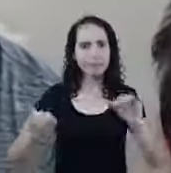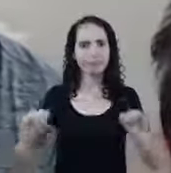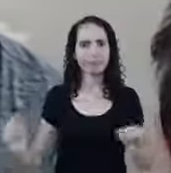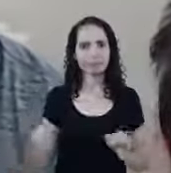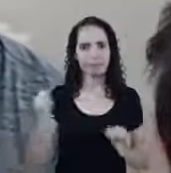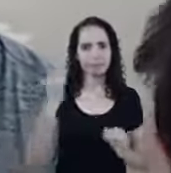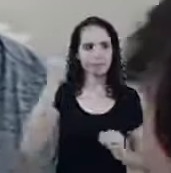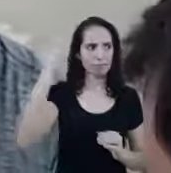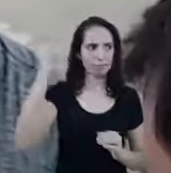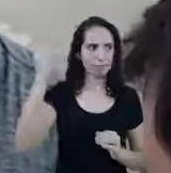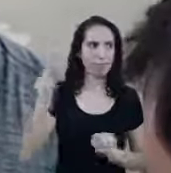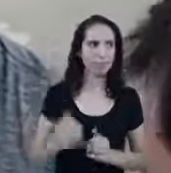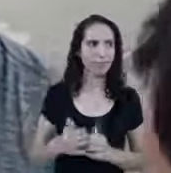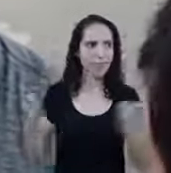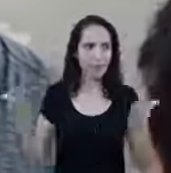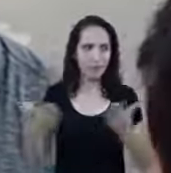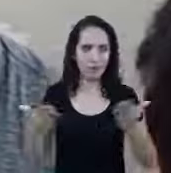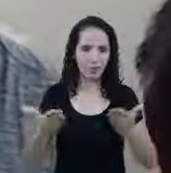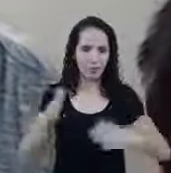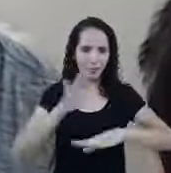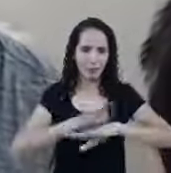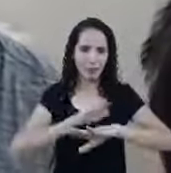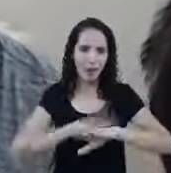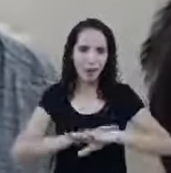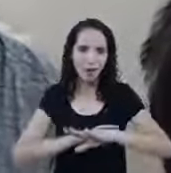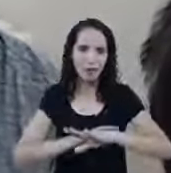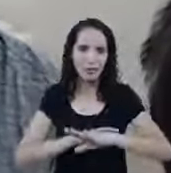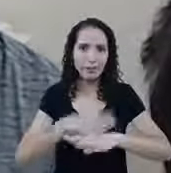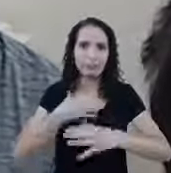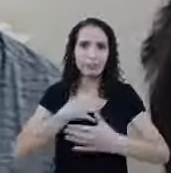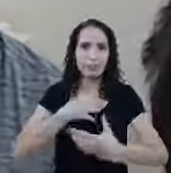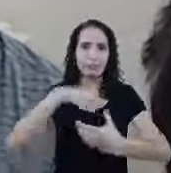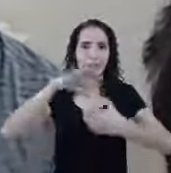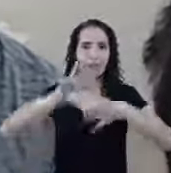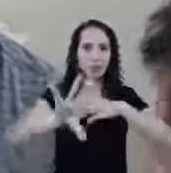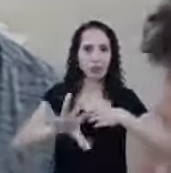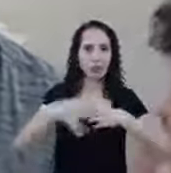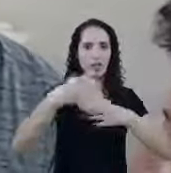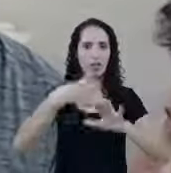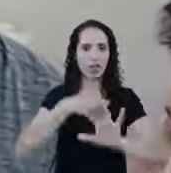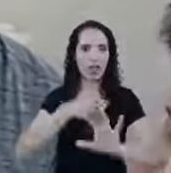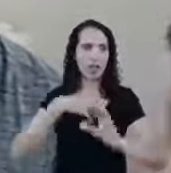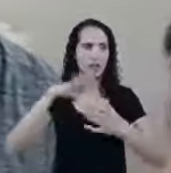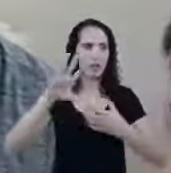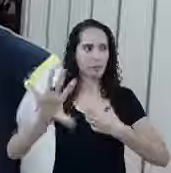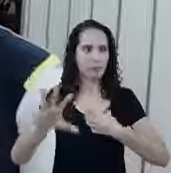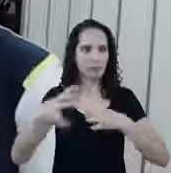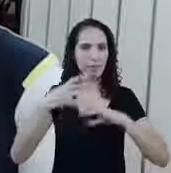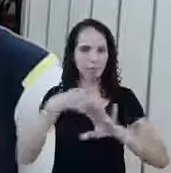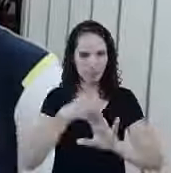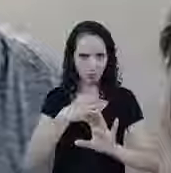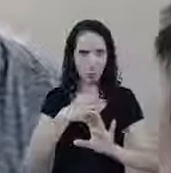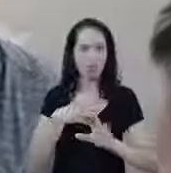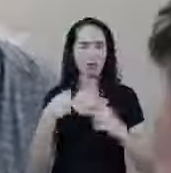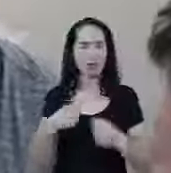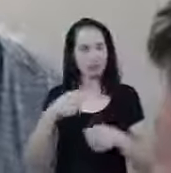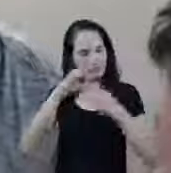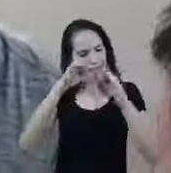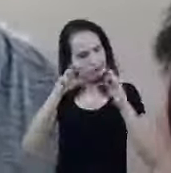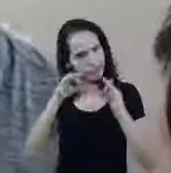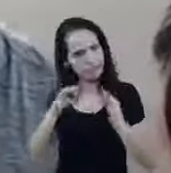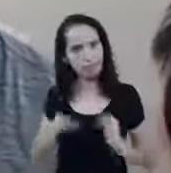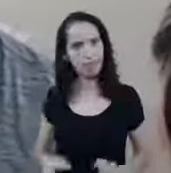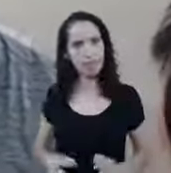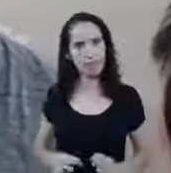Então agora é hora De uma sensibilidade Sim De olhar Honestidade Para o próximo Honestidade